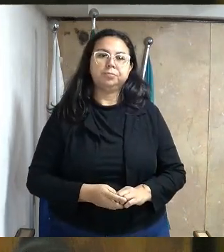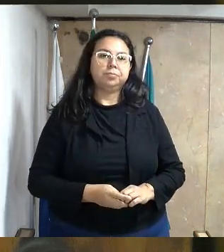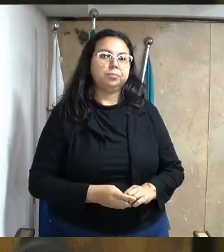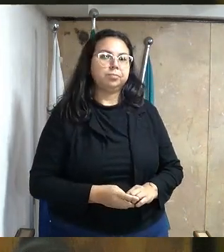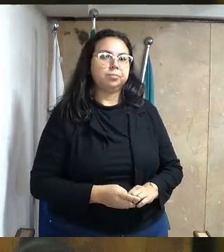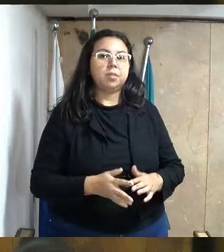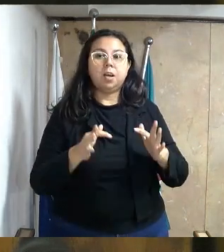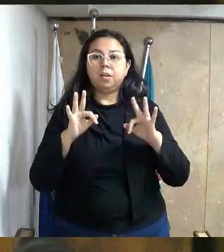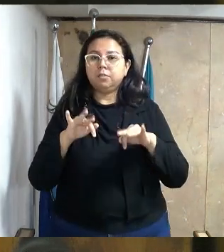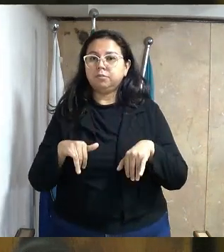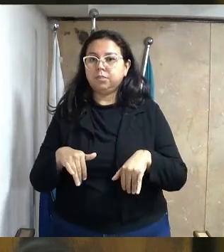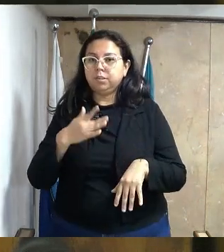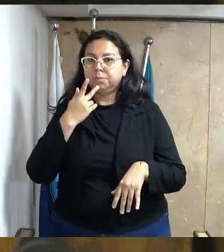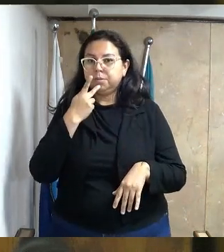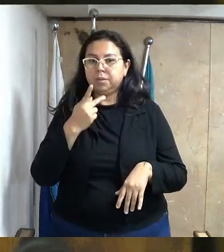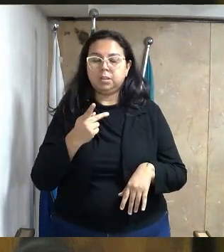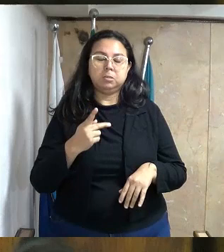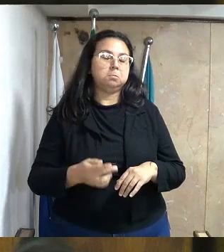encerra a minha fala.